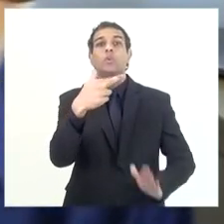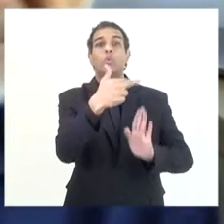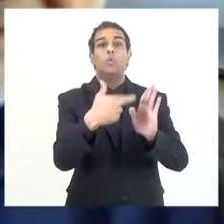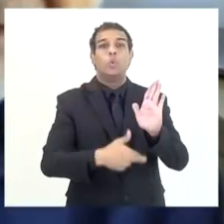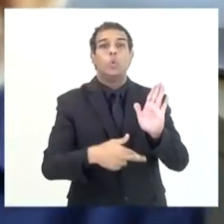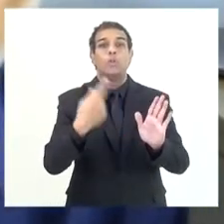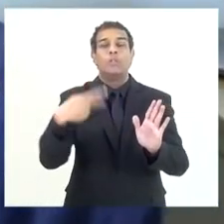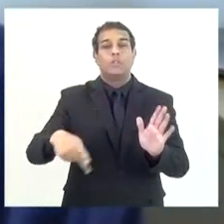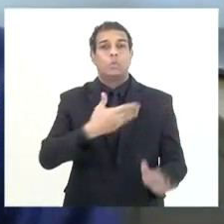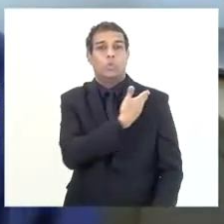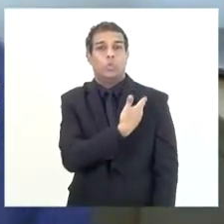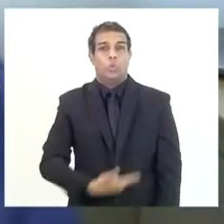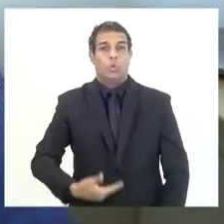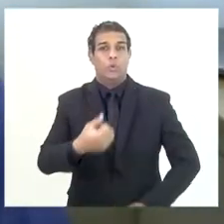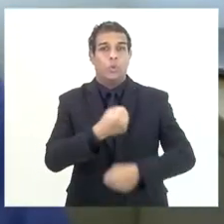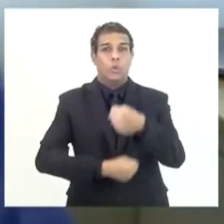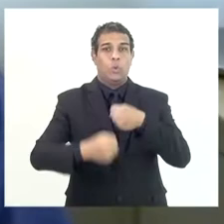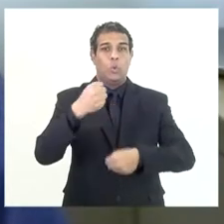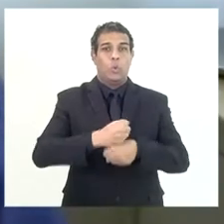governo do ano de 2019.